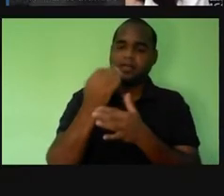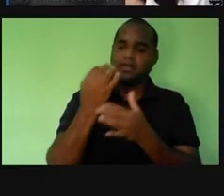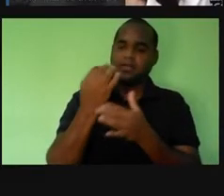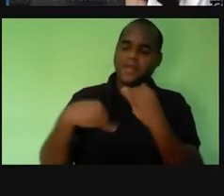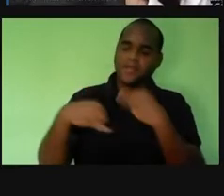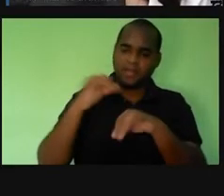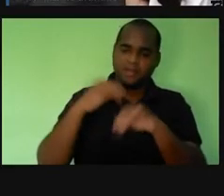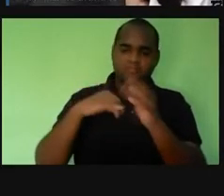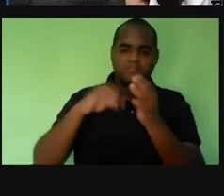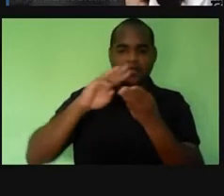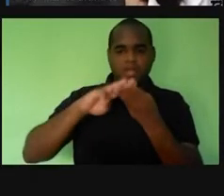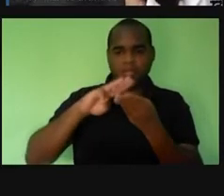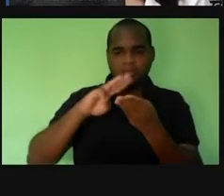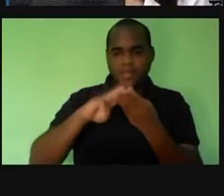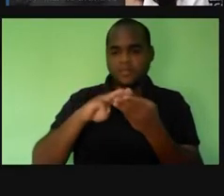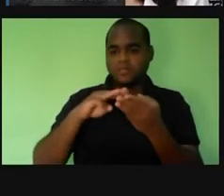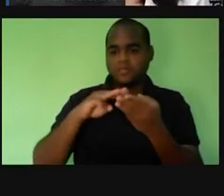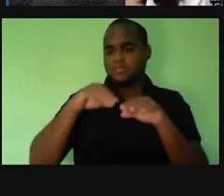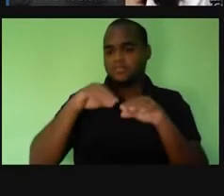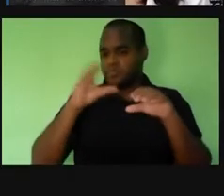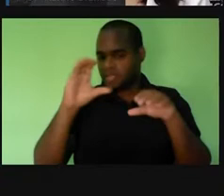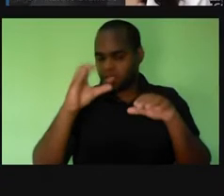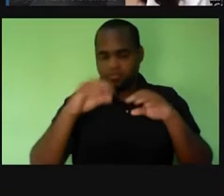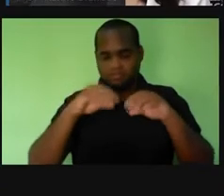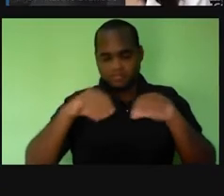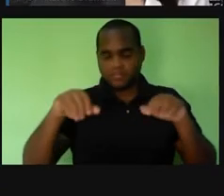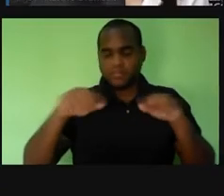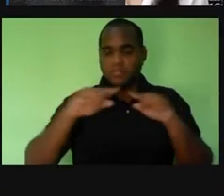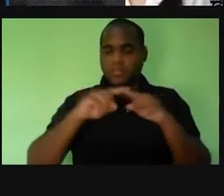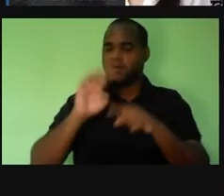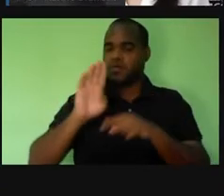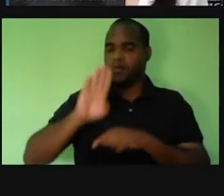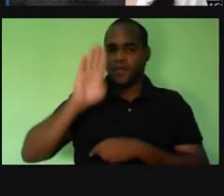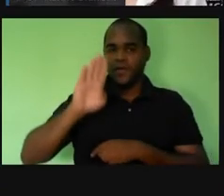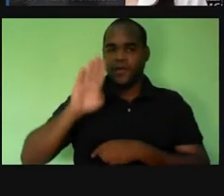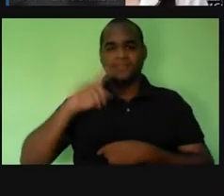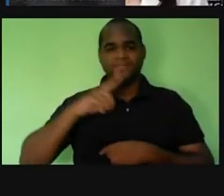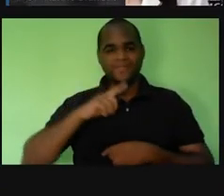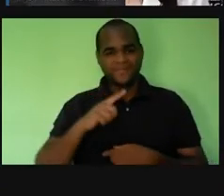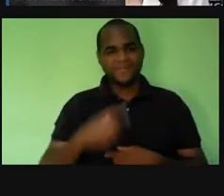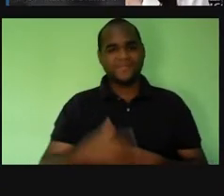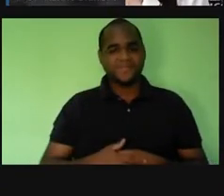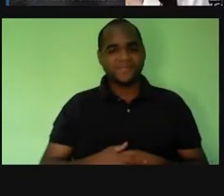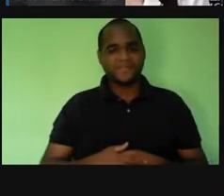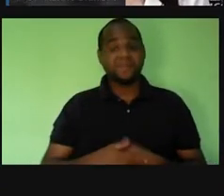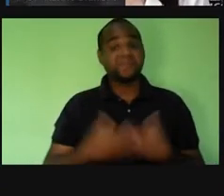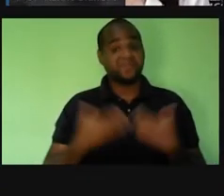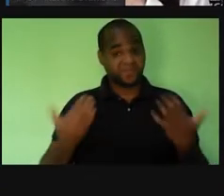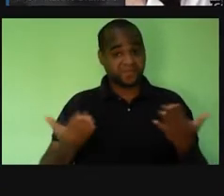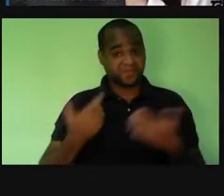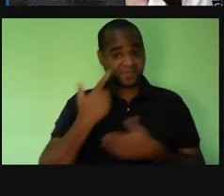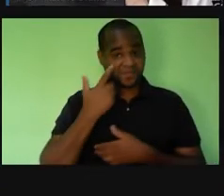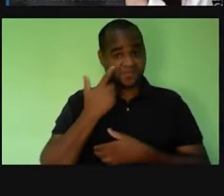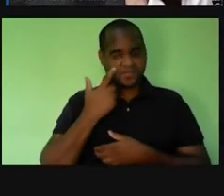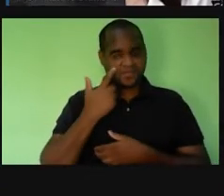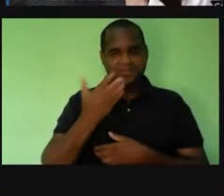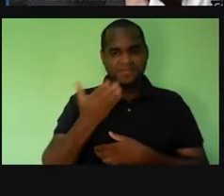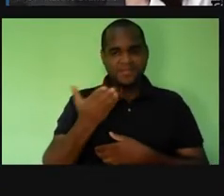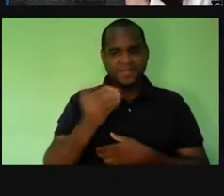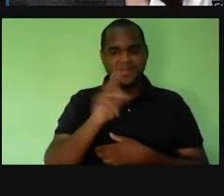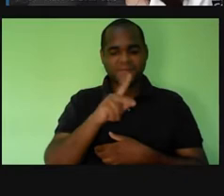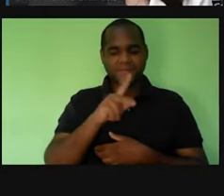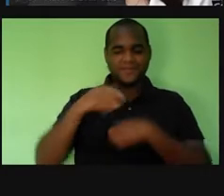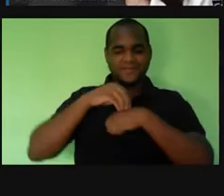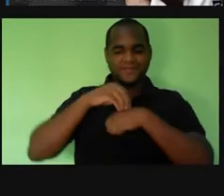matemática, de ciências da Terra e de biologia, tá? E a gente vai para as simulações aqui, ó, a prova vai trazer uma